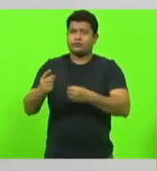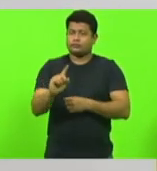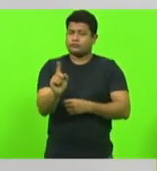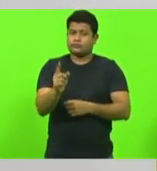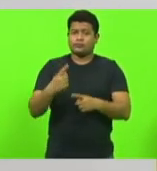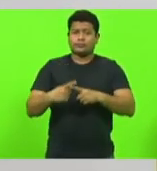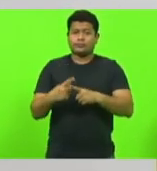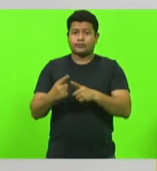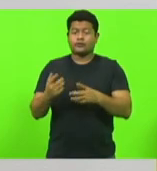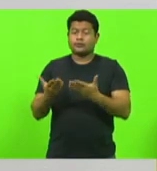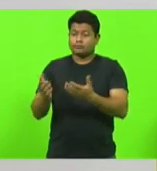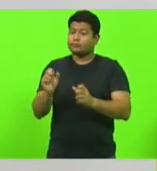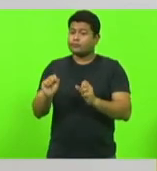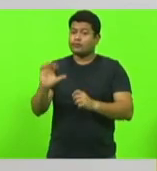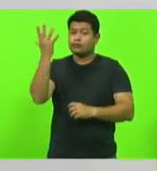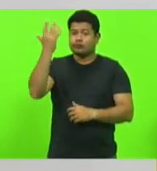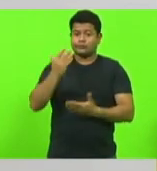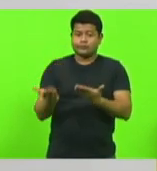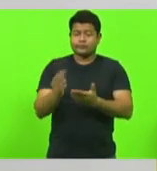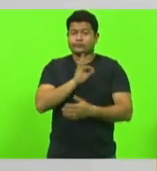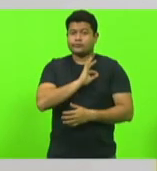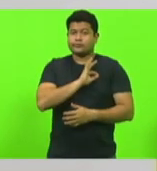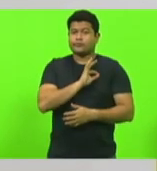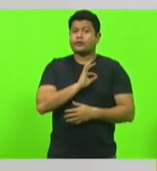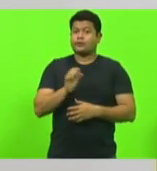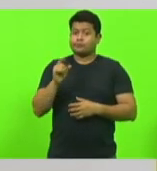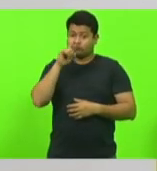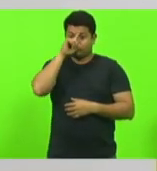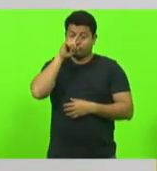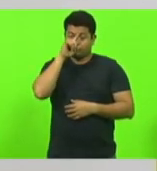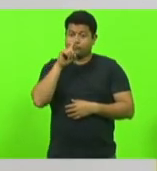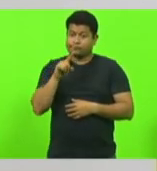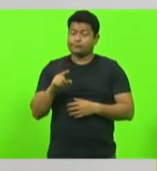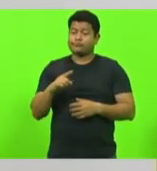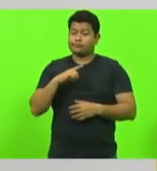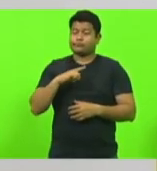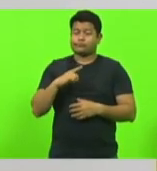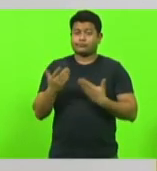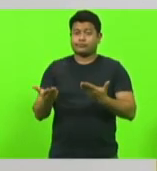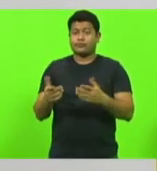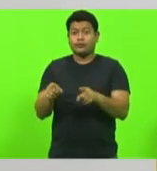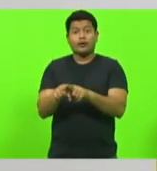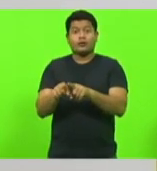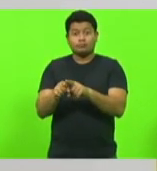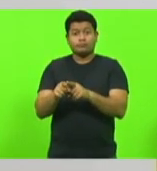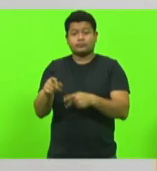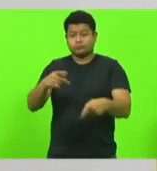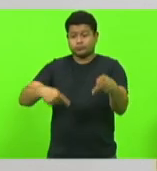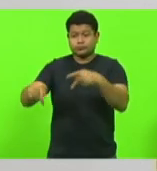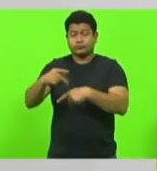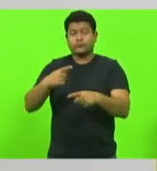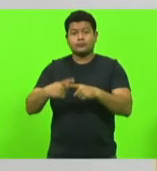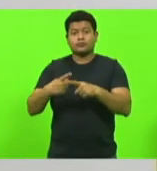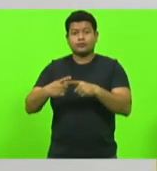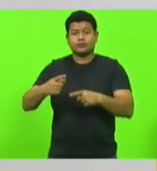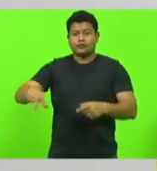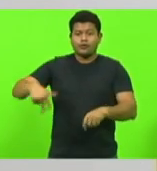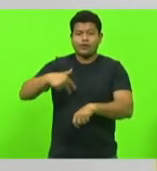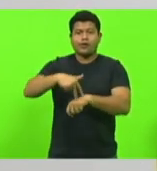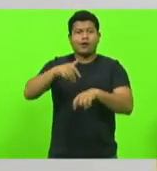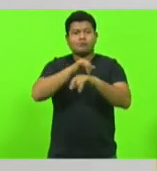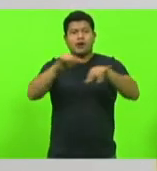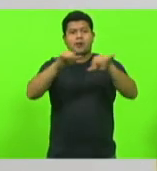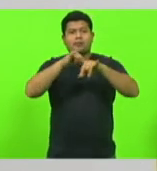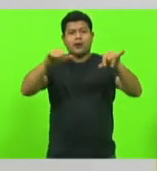só o policial que mora ali, mas o cidadão que mora naquela cidade em situação de risco. Porque senão a vai estar fazendo propaganda para o novo cangaço aqui